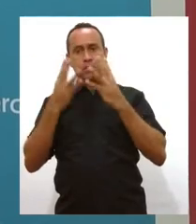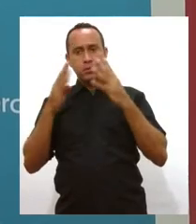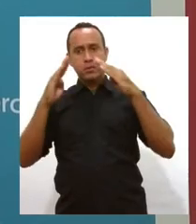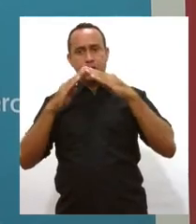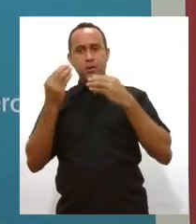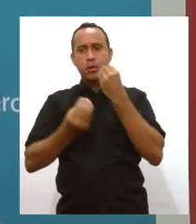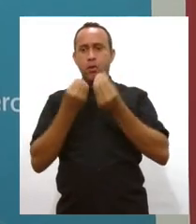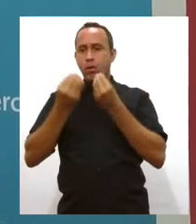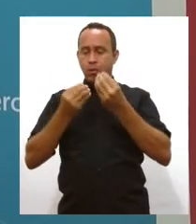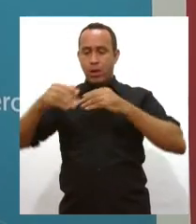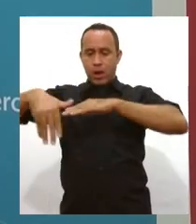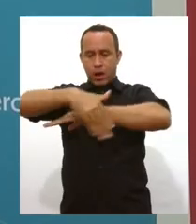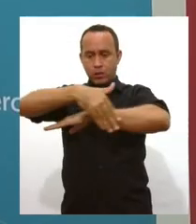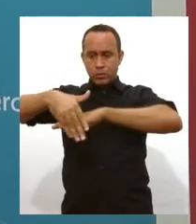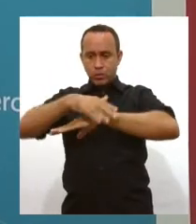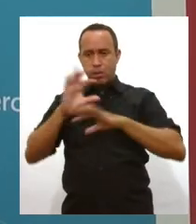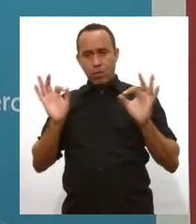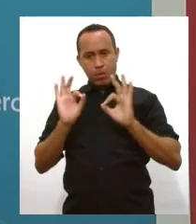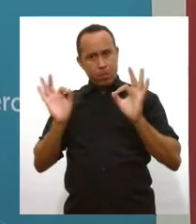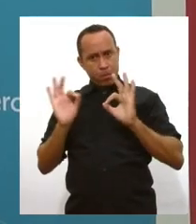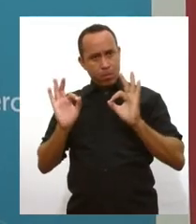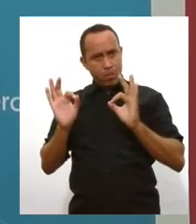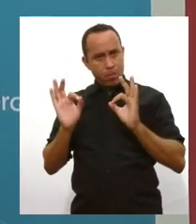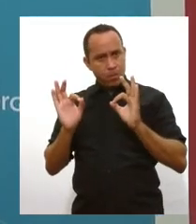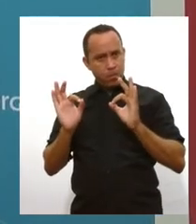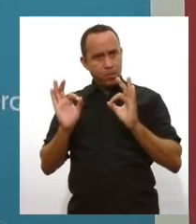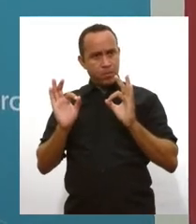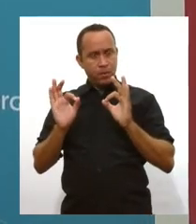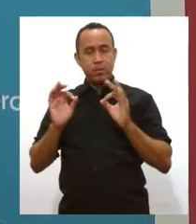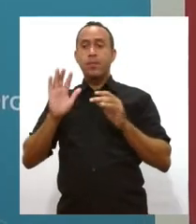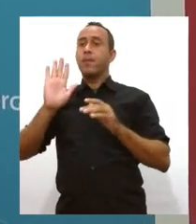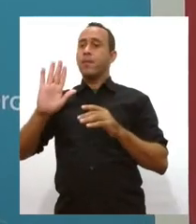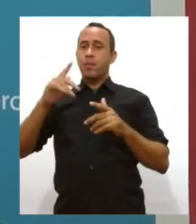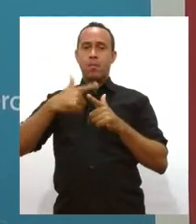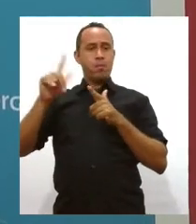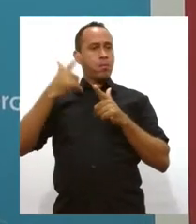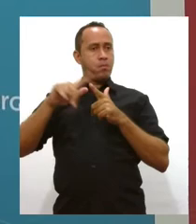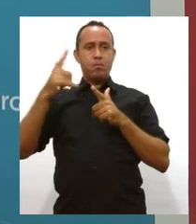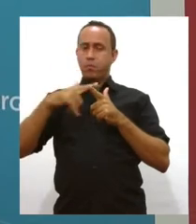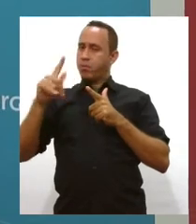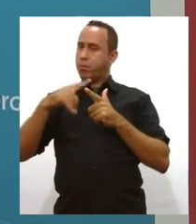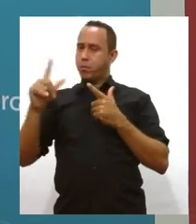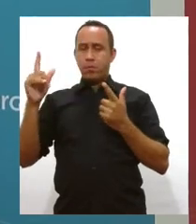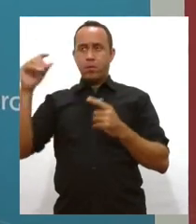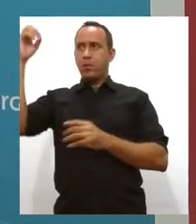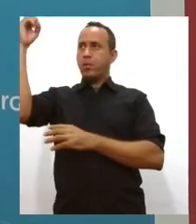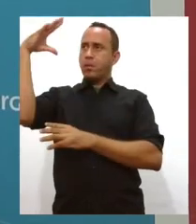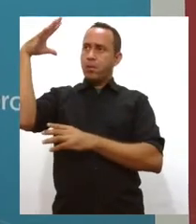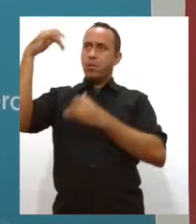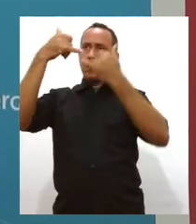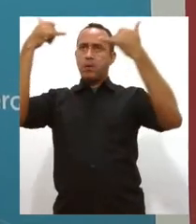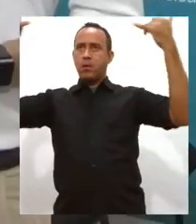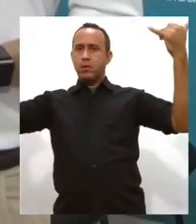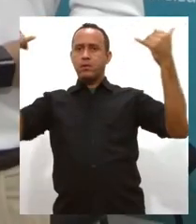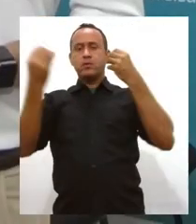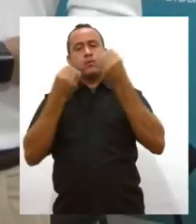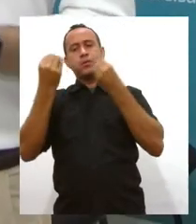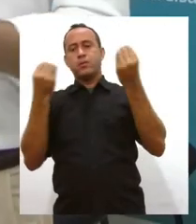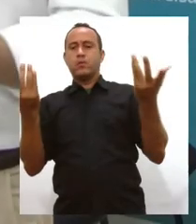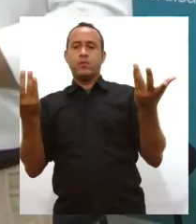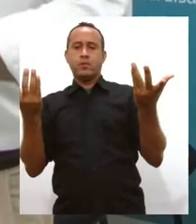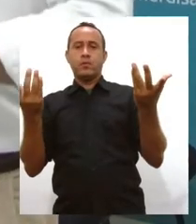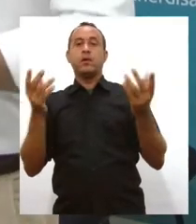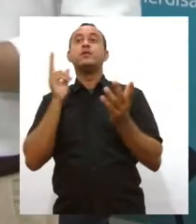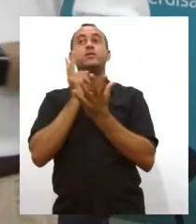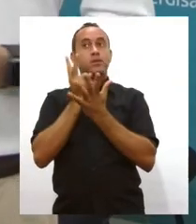percebe que as ruas estavam mais vazias nesse período, mas a gente teve a mesma quantidade de colisões com postes. A gente